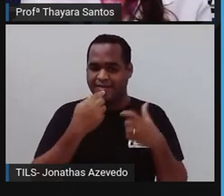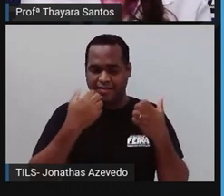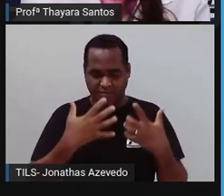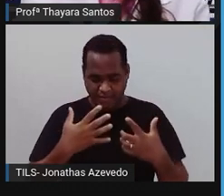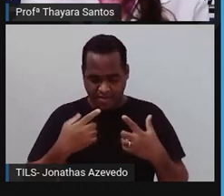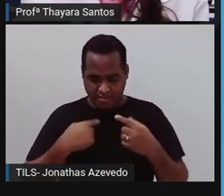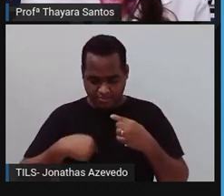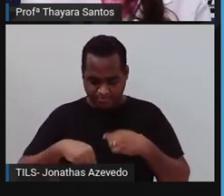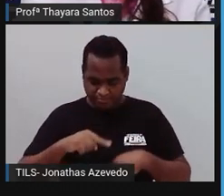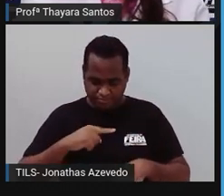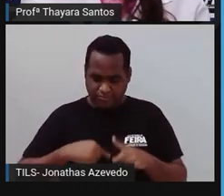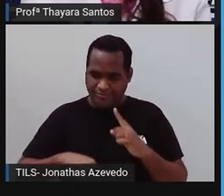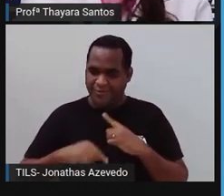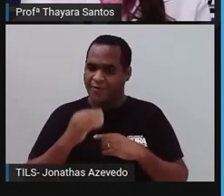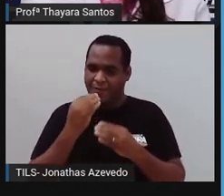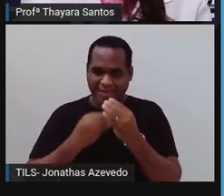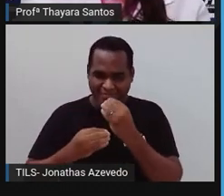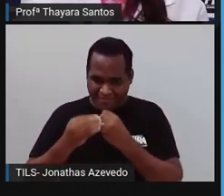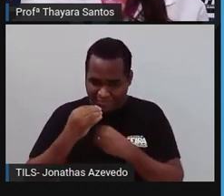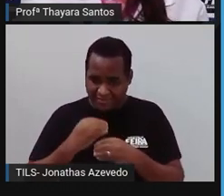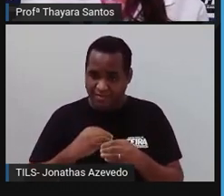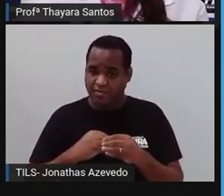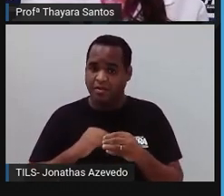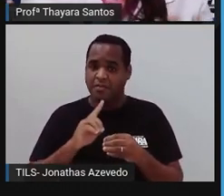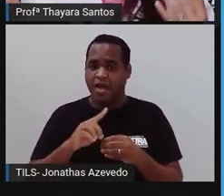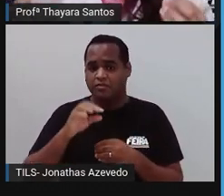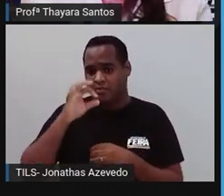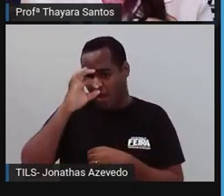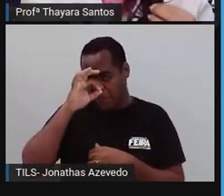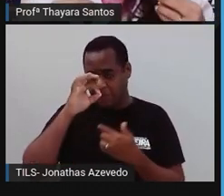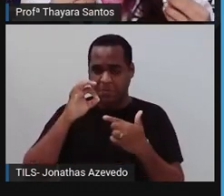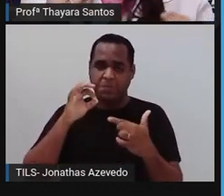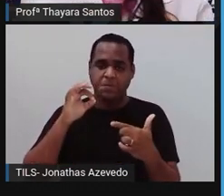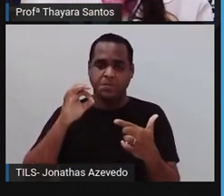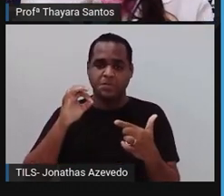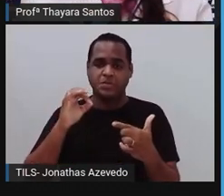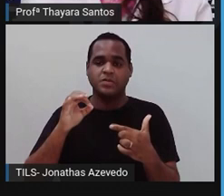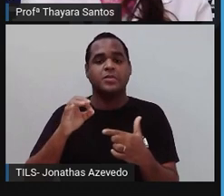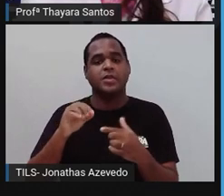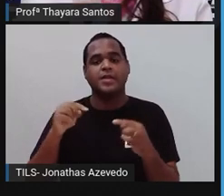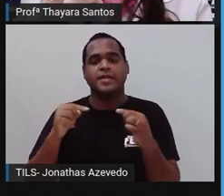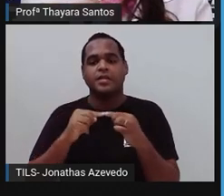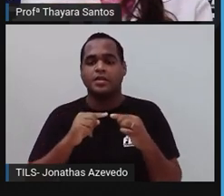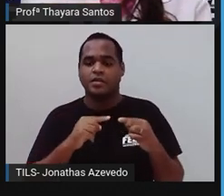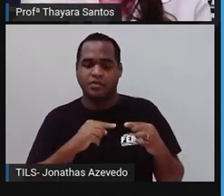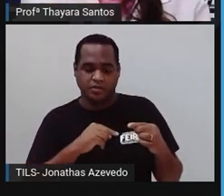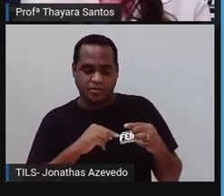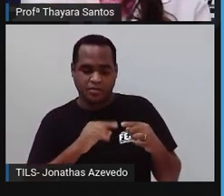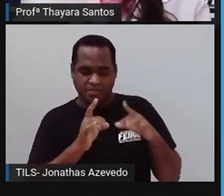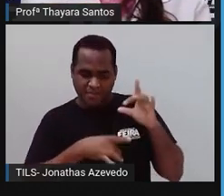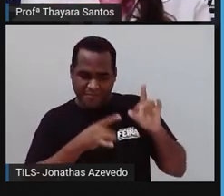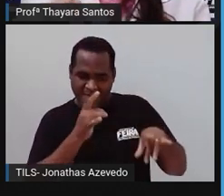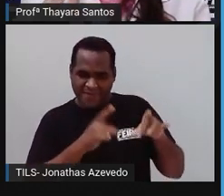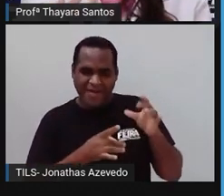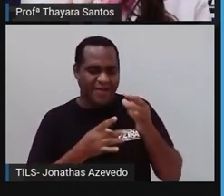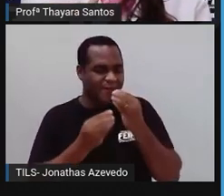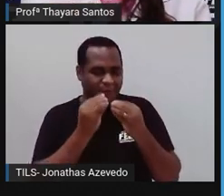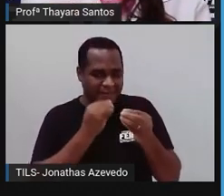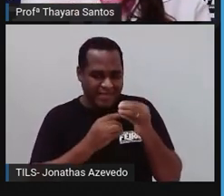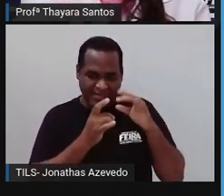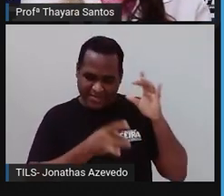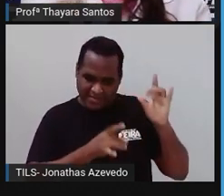digestão dos alimentos que eles ingerem, mas eles não têm anos. Então, as excretas, os restos desses alimentos,